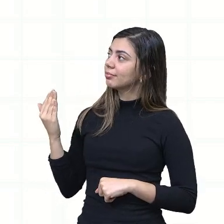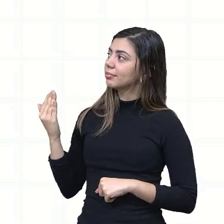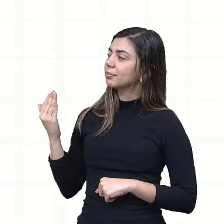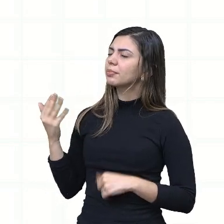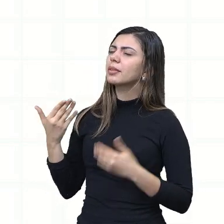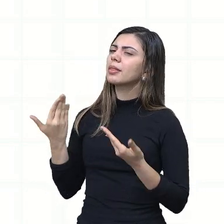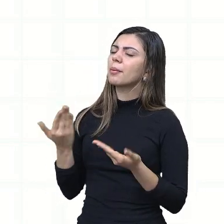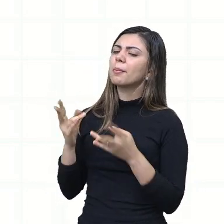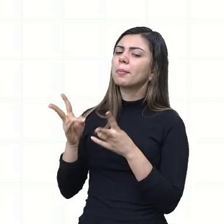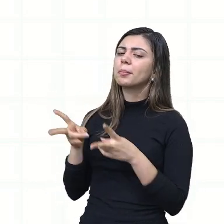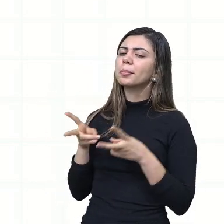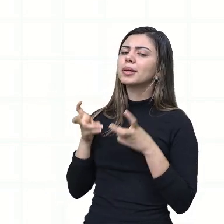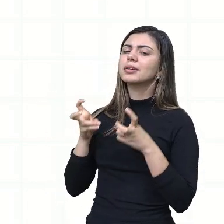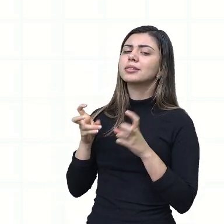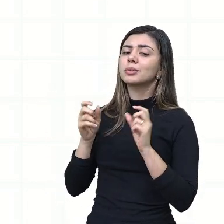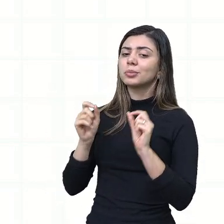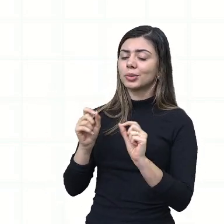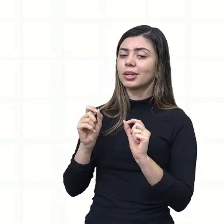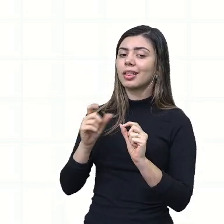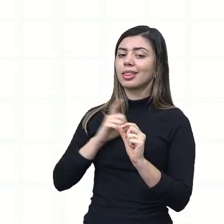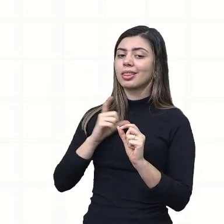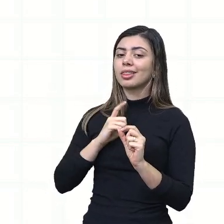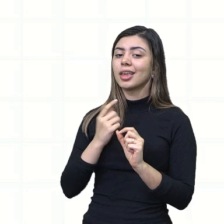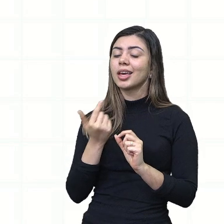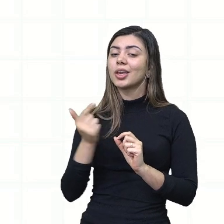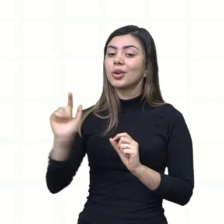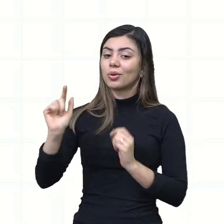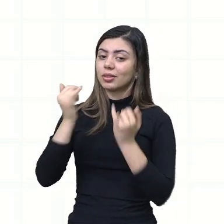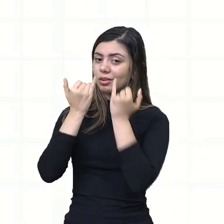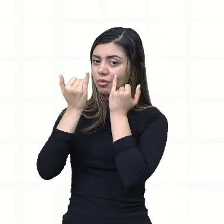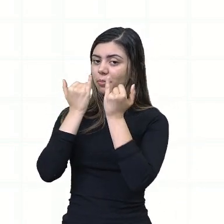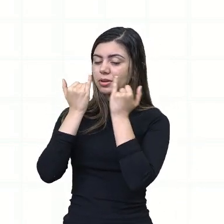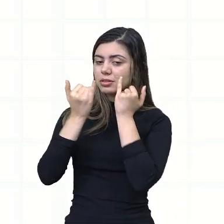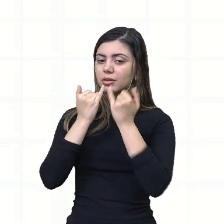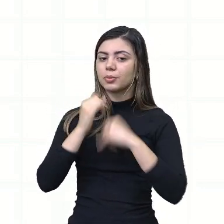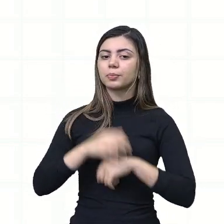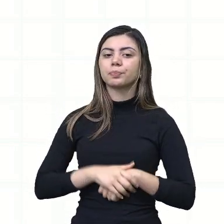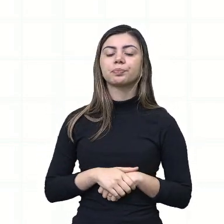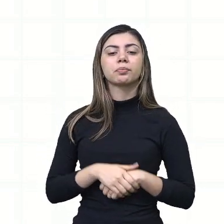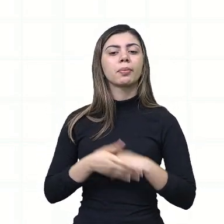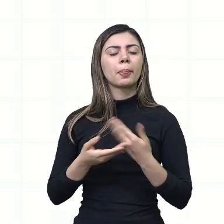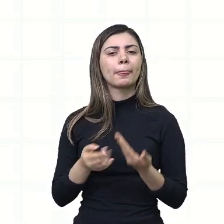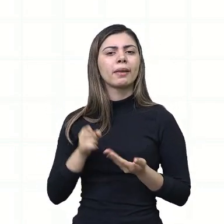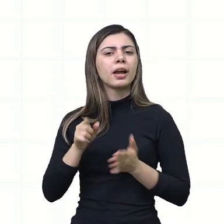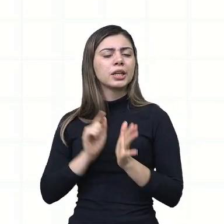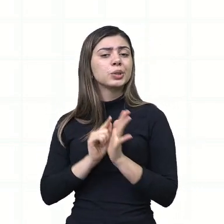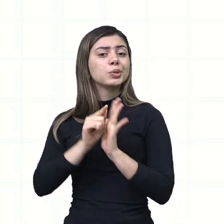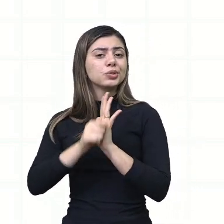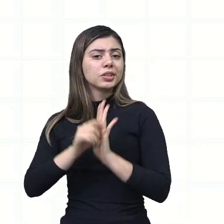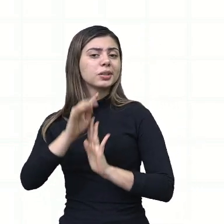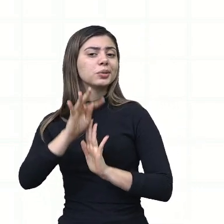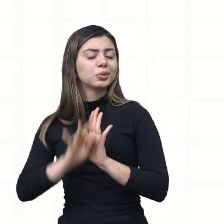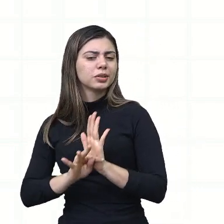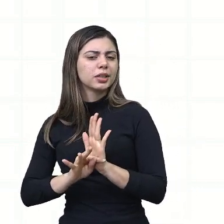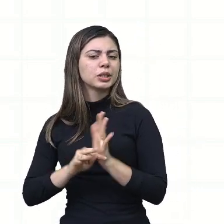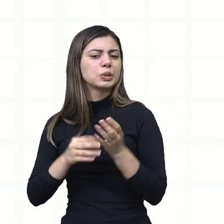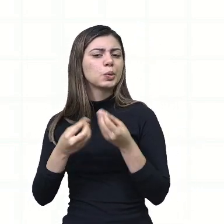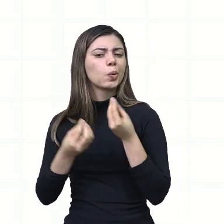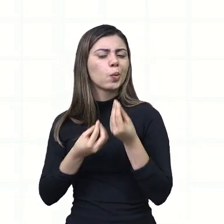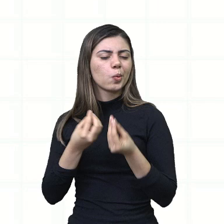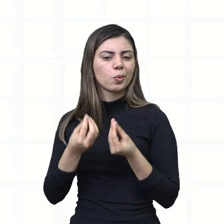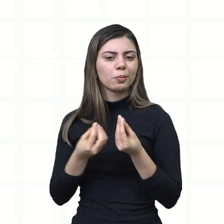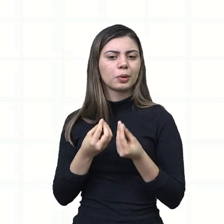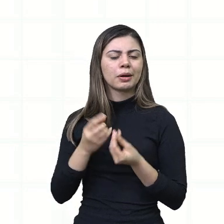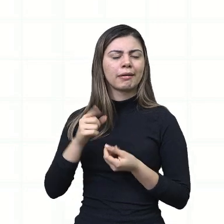observa-se uma outra conceituação. Que esse gênero textual não é